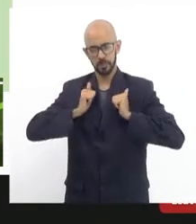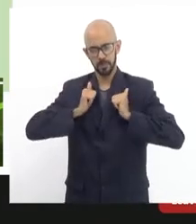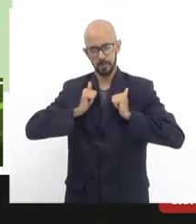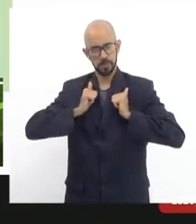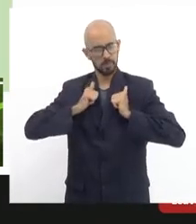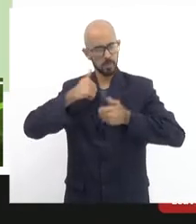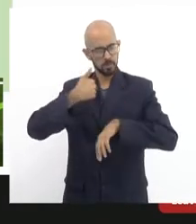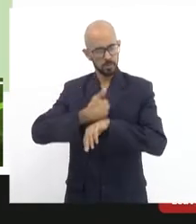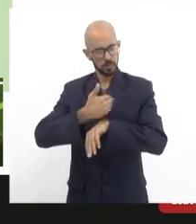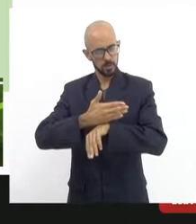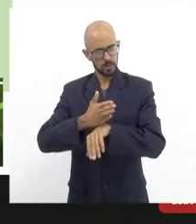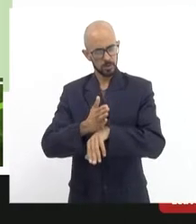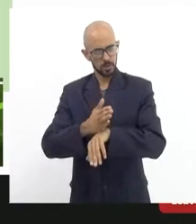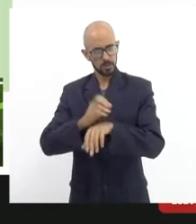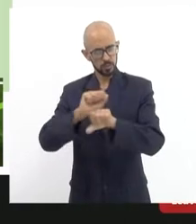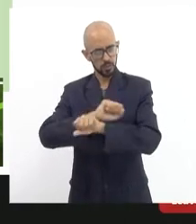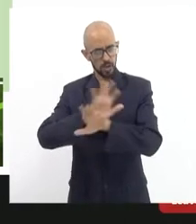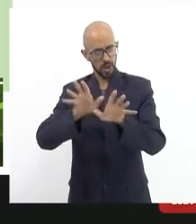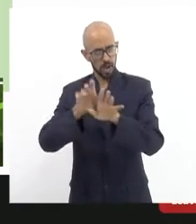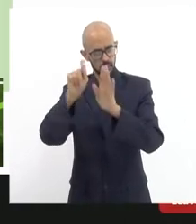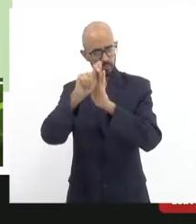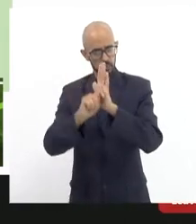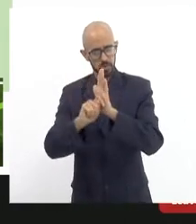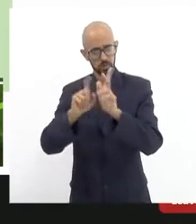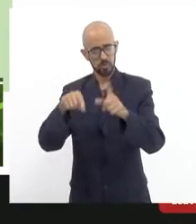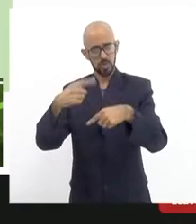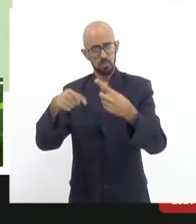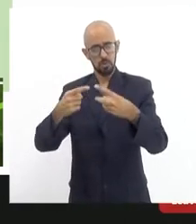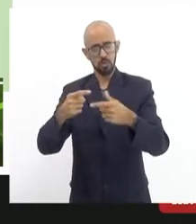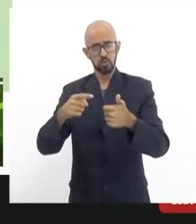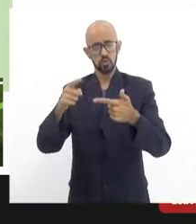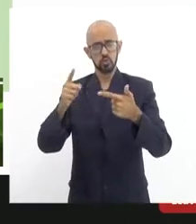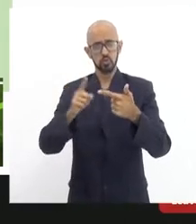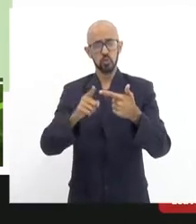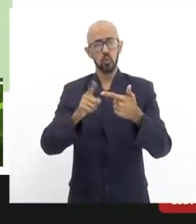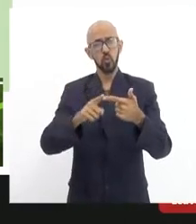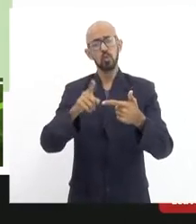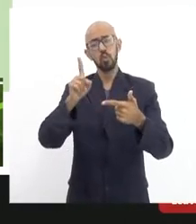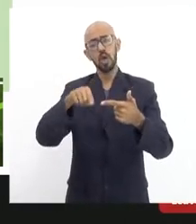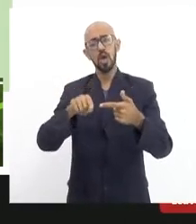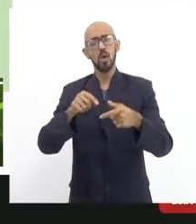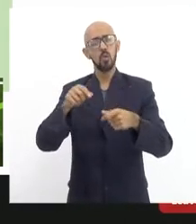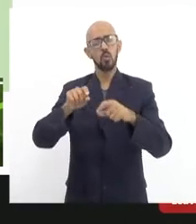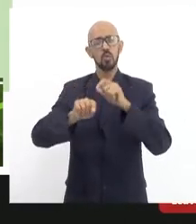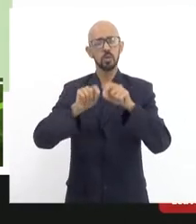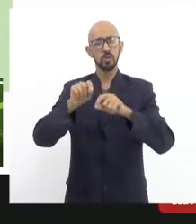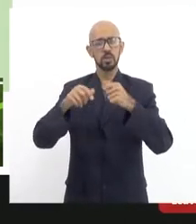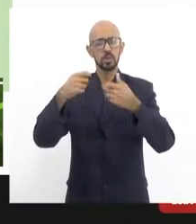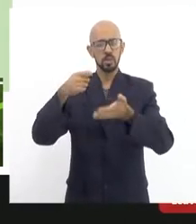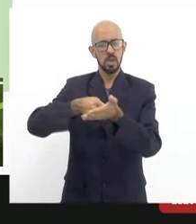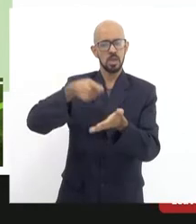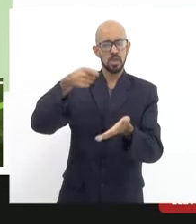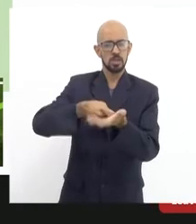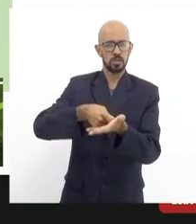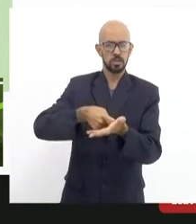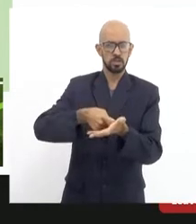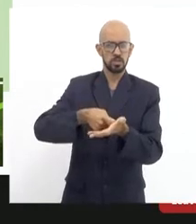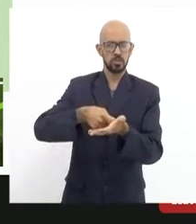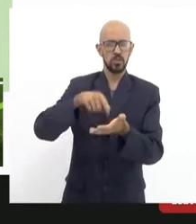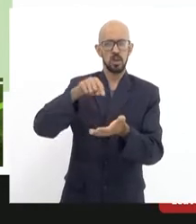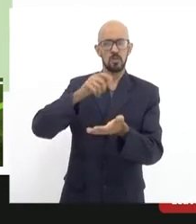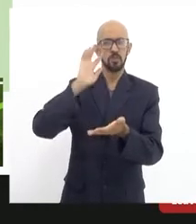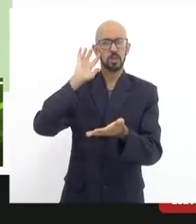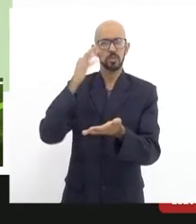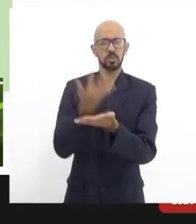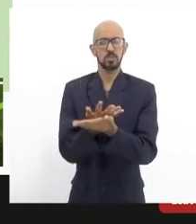texto da sentença. E no final mostra-se o que é exigível, e a sentença é uma sentença,